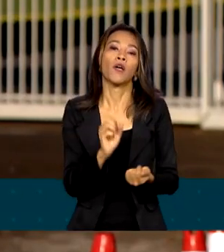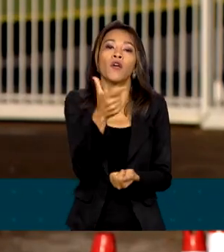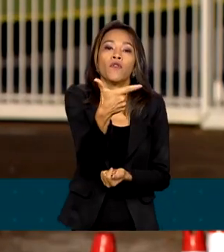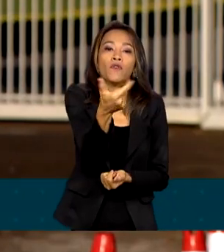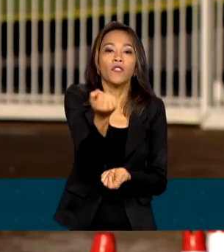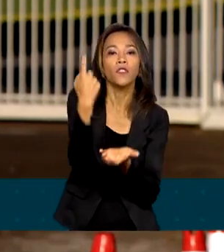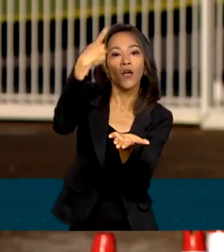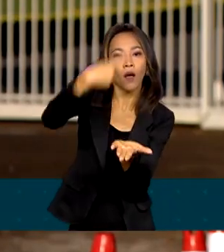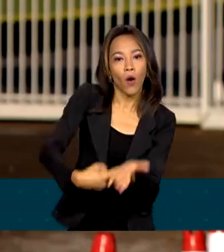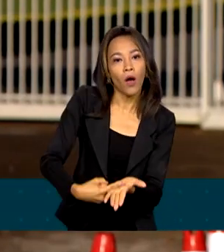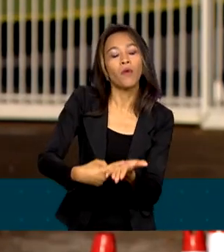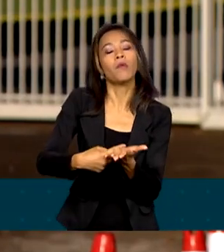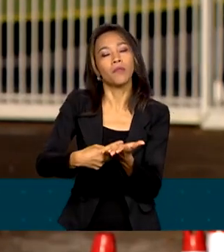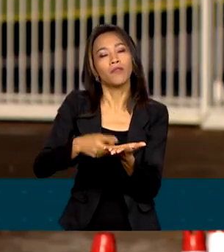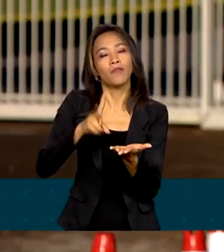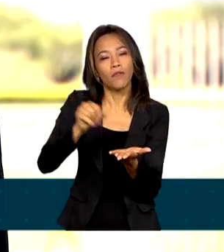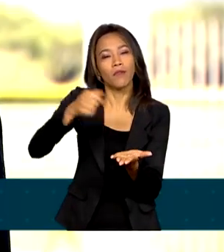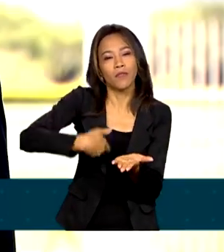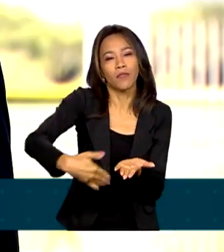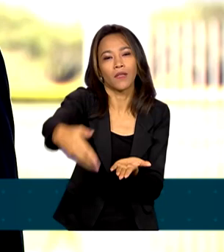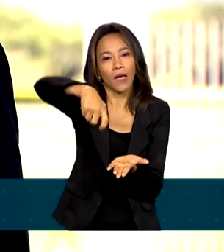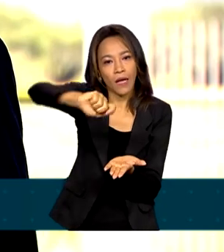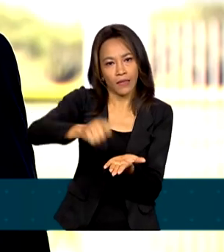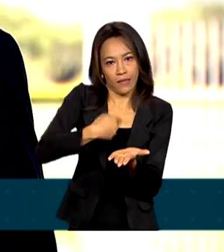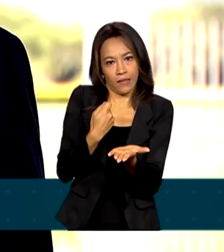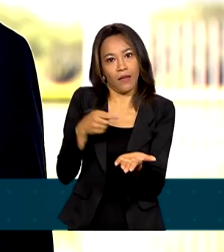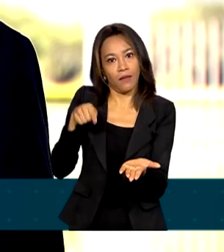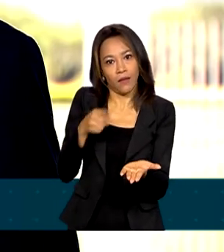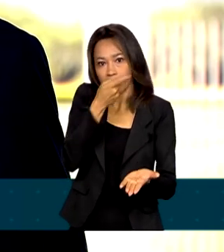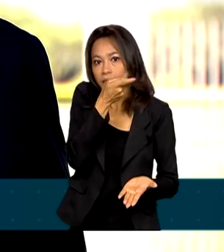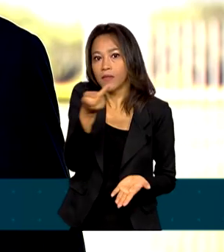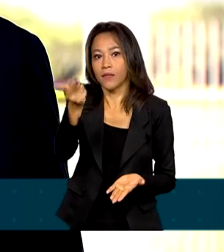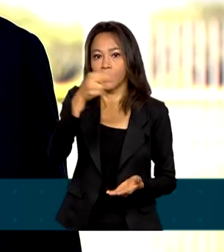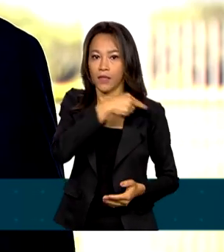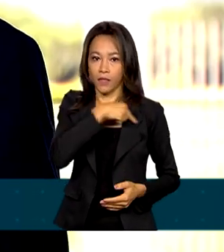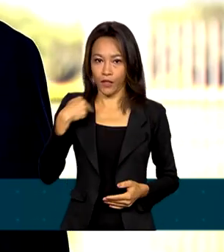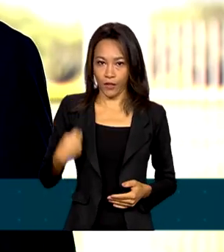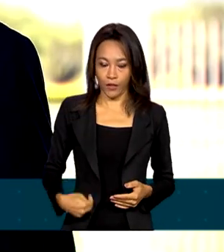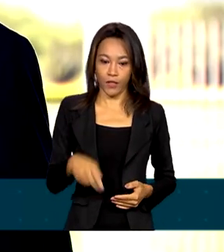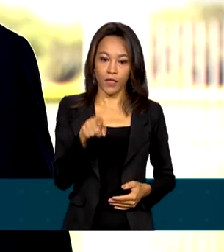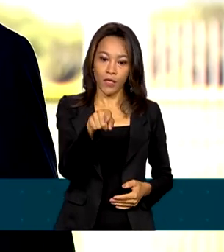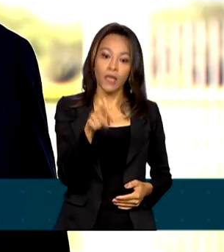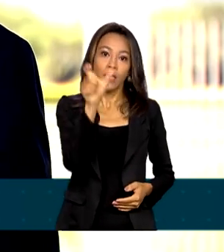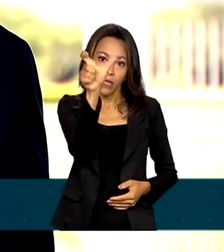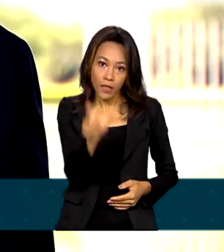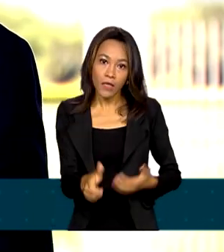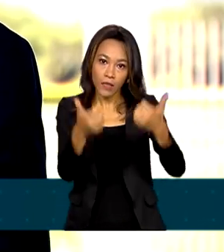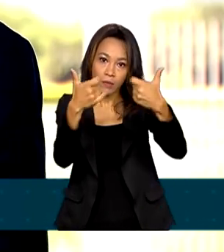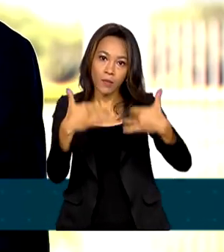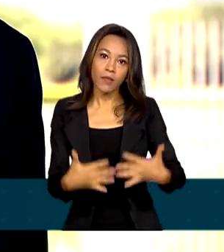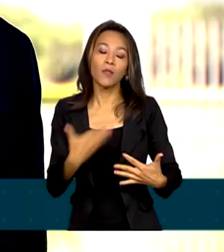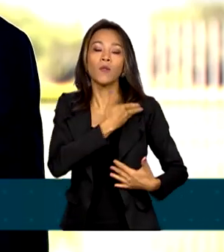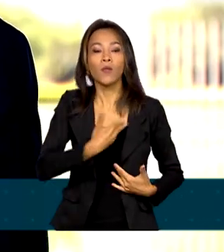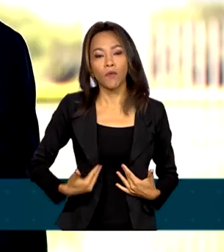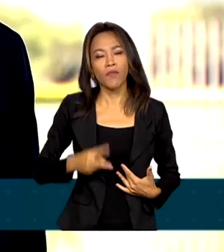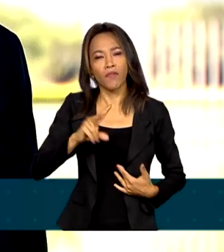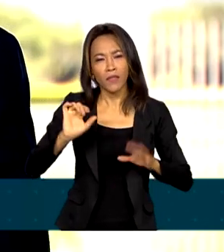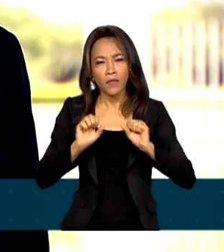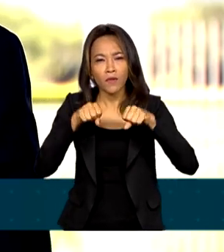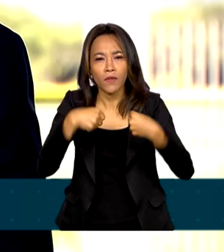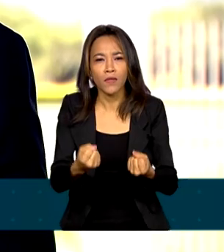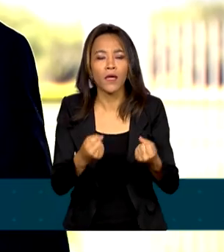sejam assinados durante a visita. Alexandre Padilha disse ainda que o governo fará um esforço para que as medidas provisórias